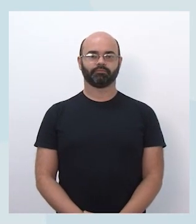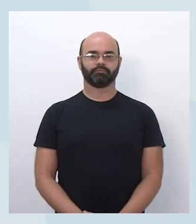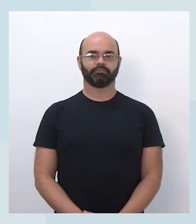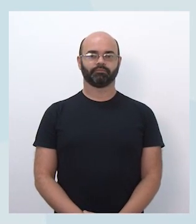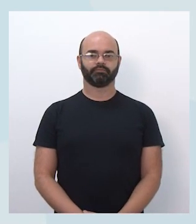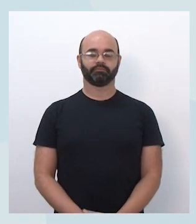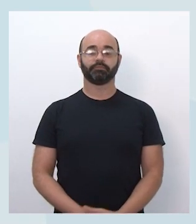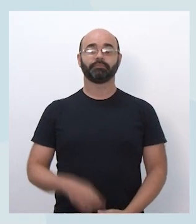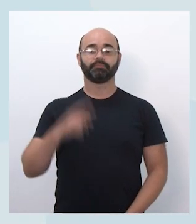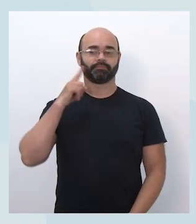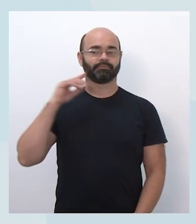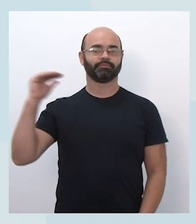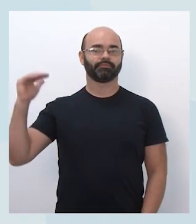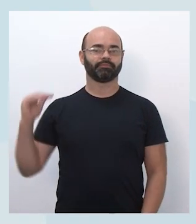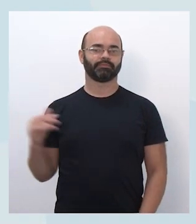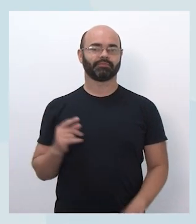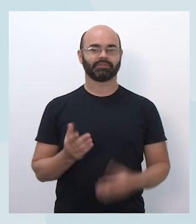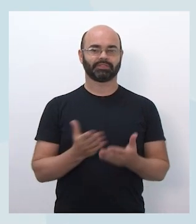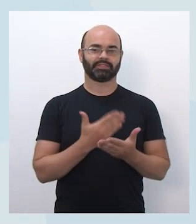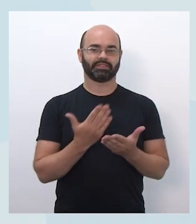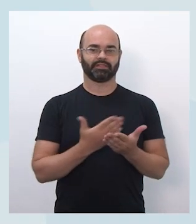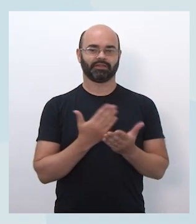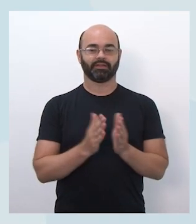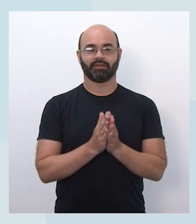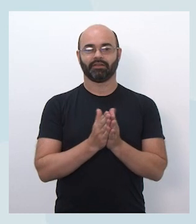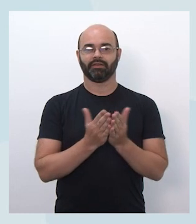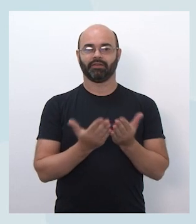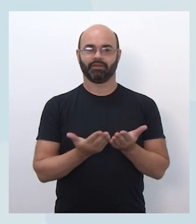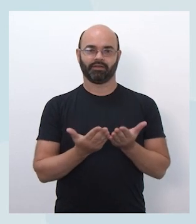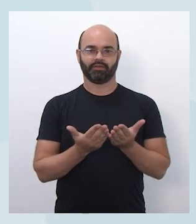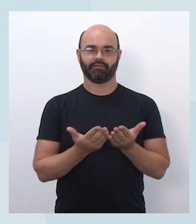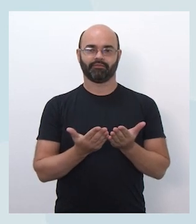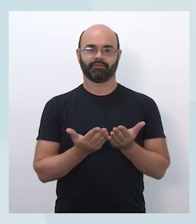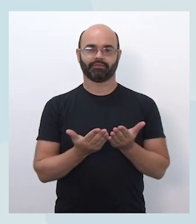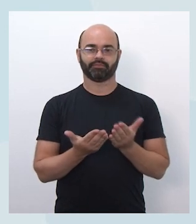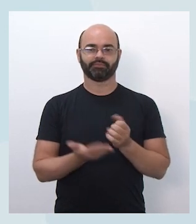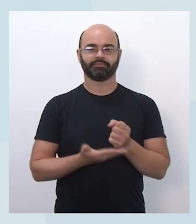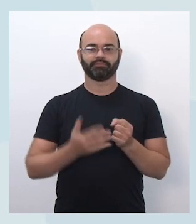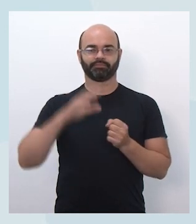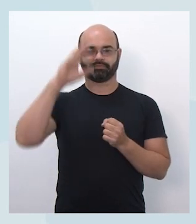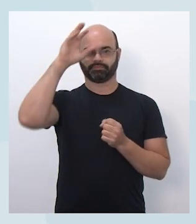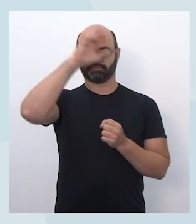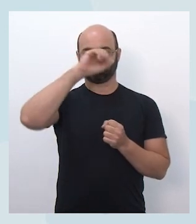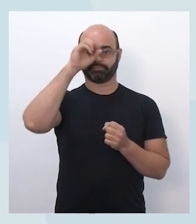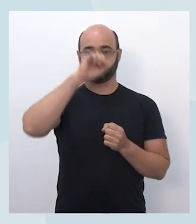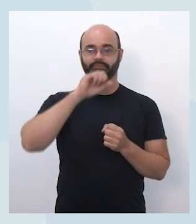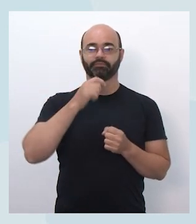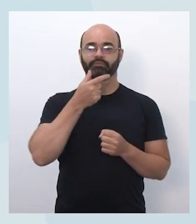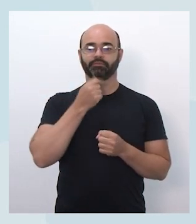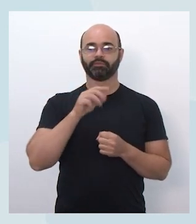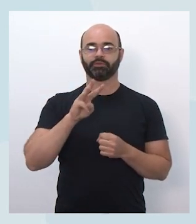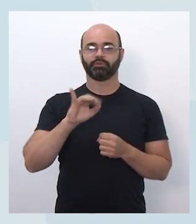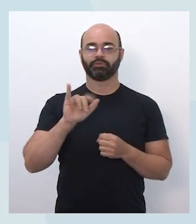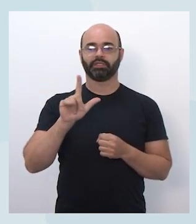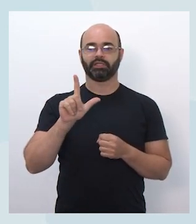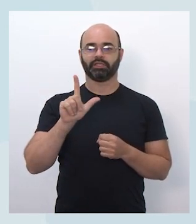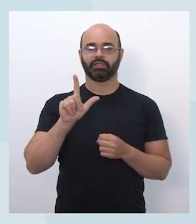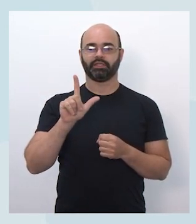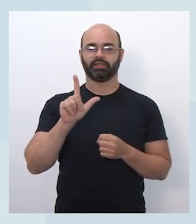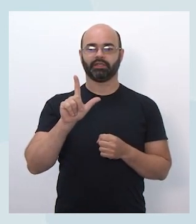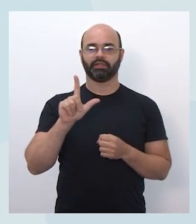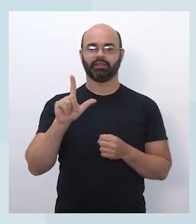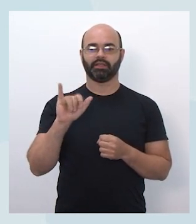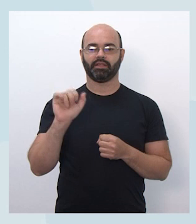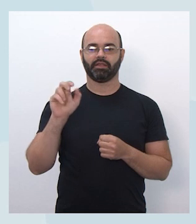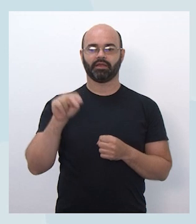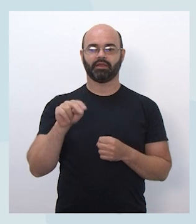livro Aprendizagem Baseada em Projetos de Educação Diferenciada para Século XXI, do William N. Bander, que tem